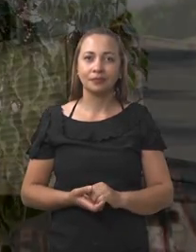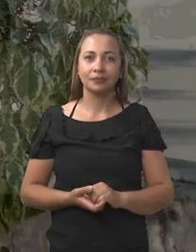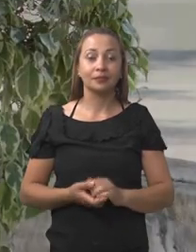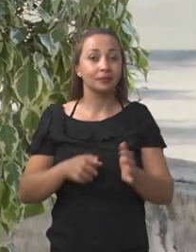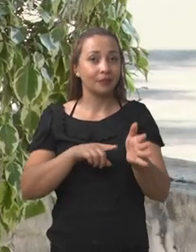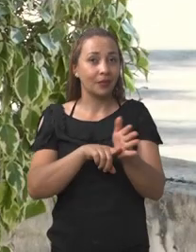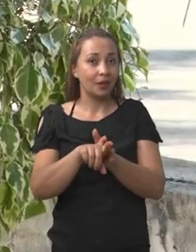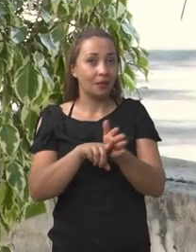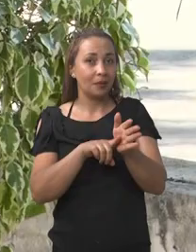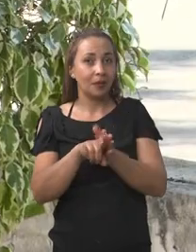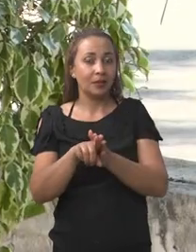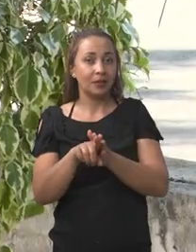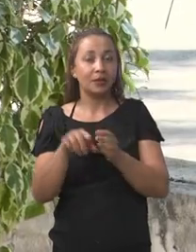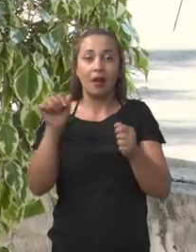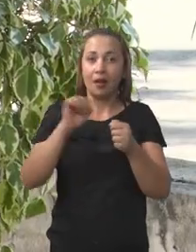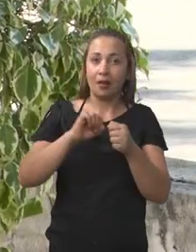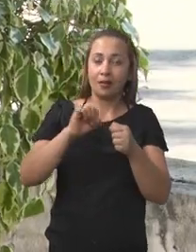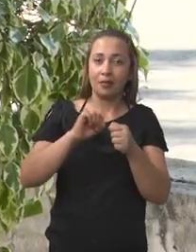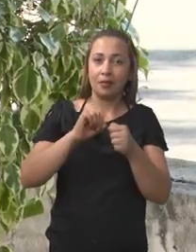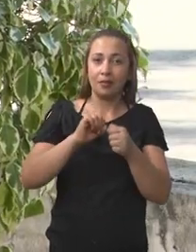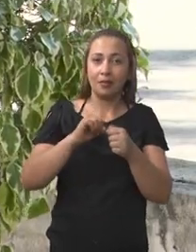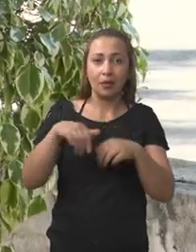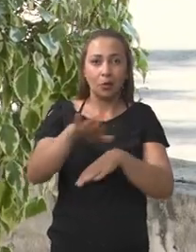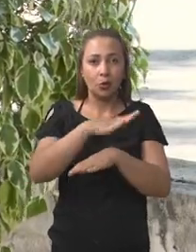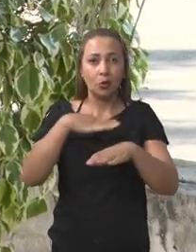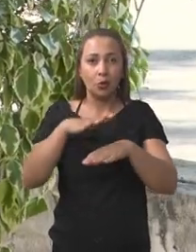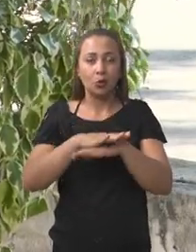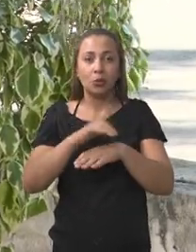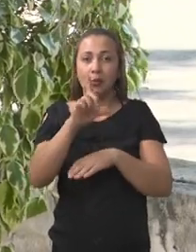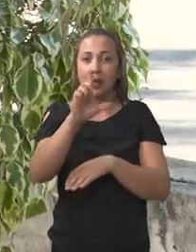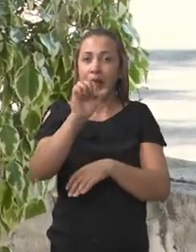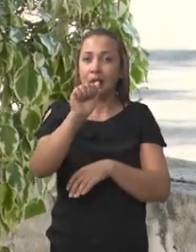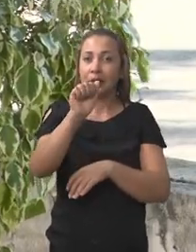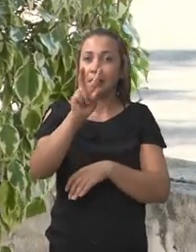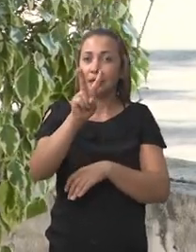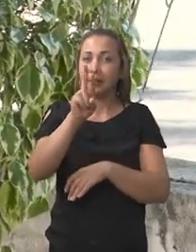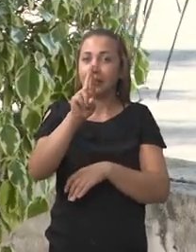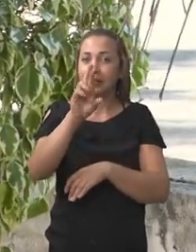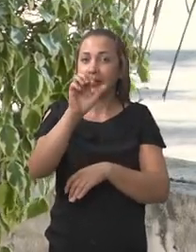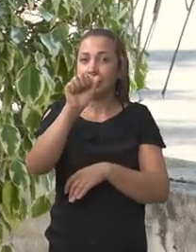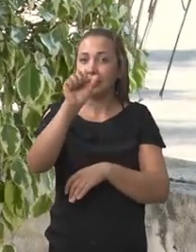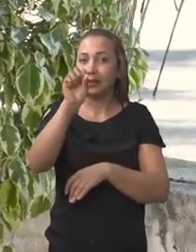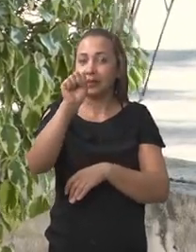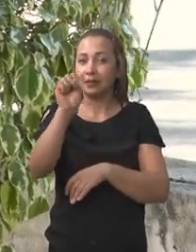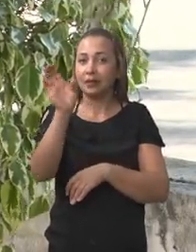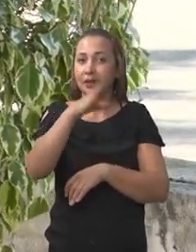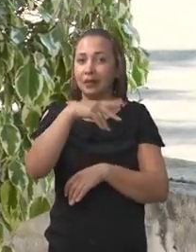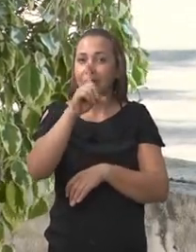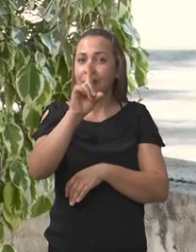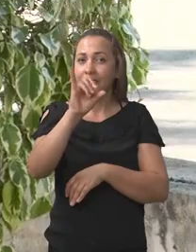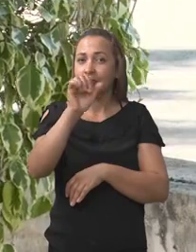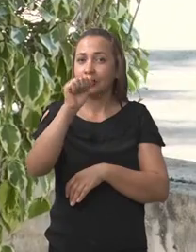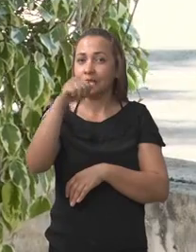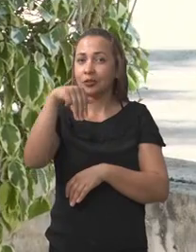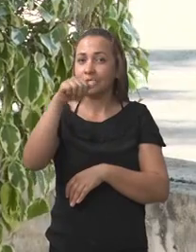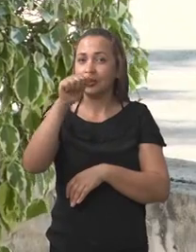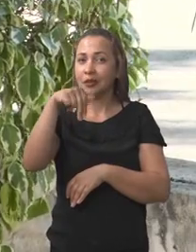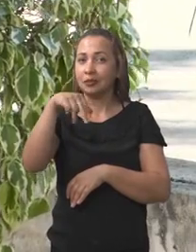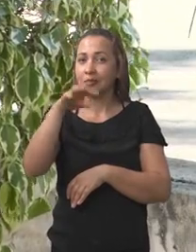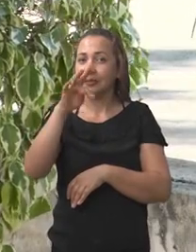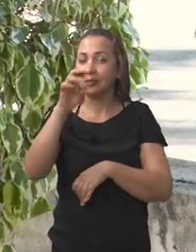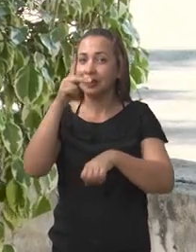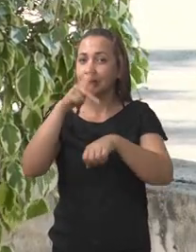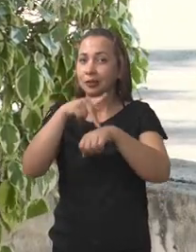Essa pesquisa que eu realizei a respeito das labras diamantinhas ela teve como foco a propriedade